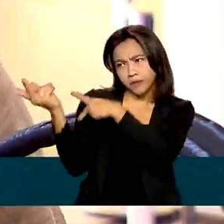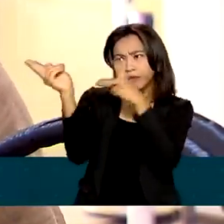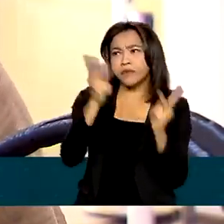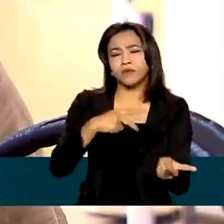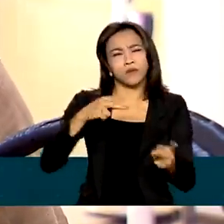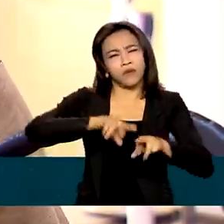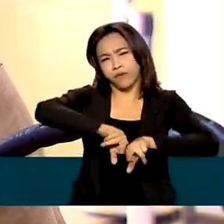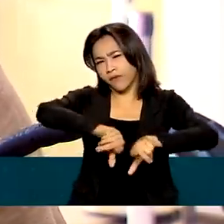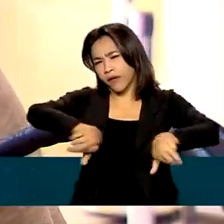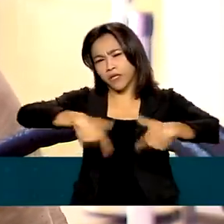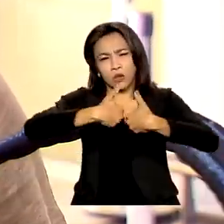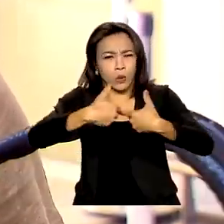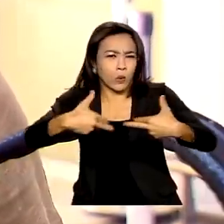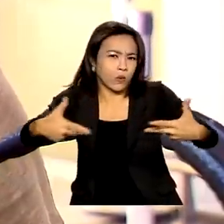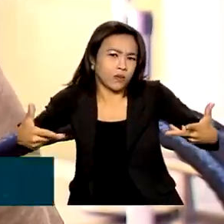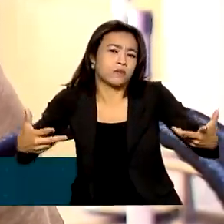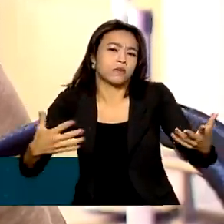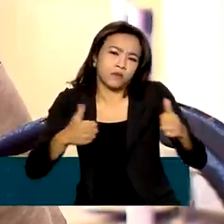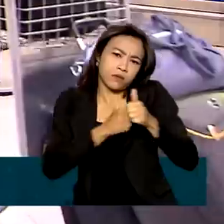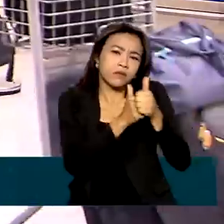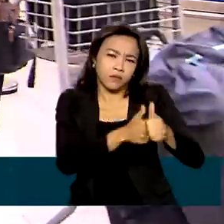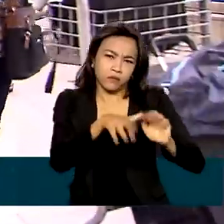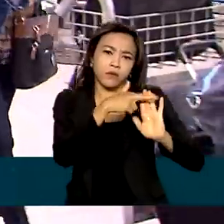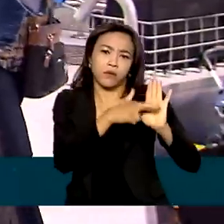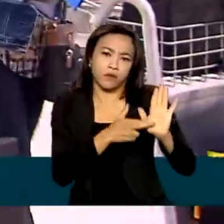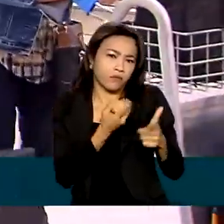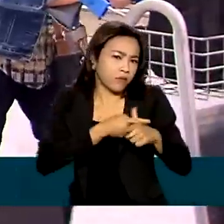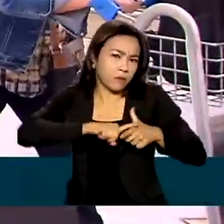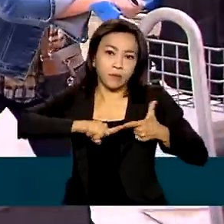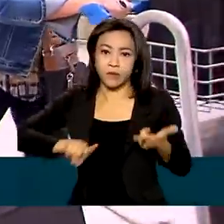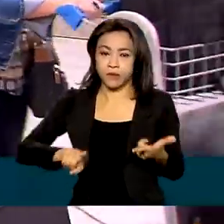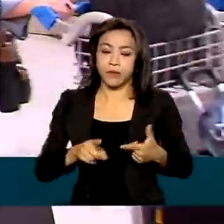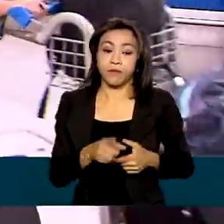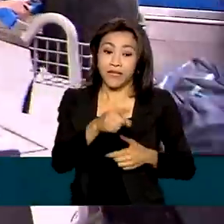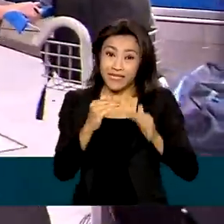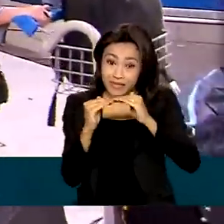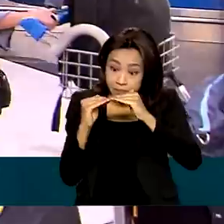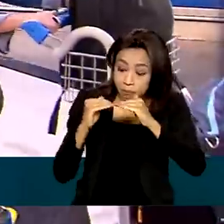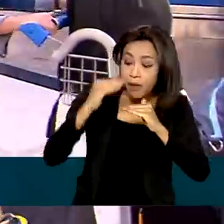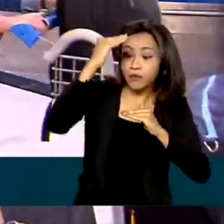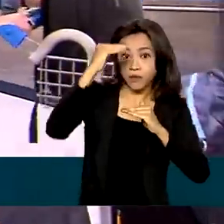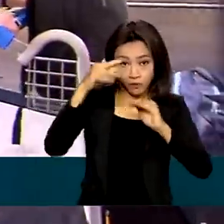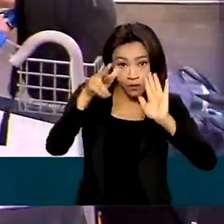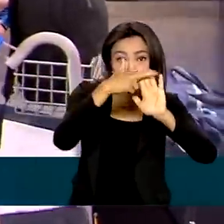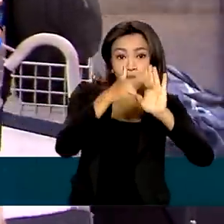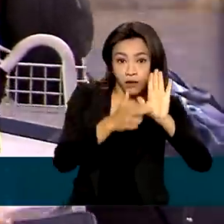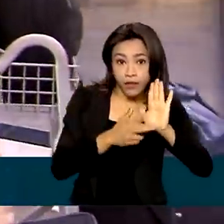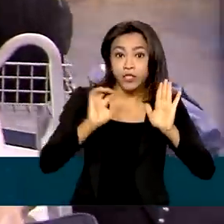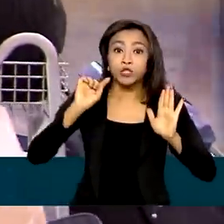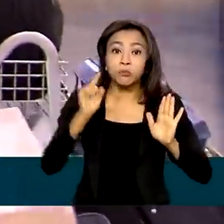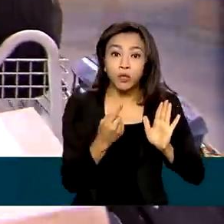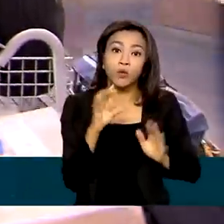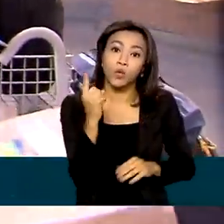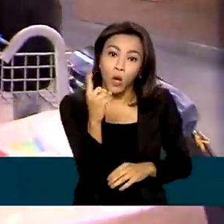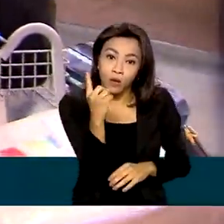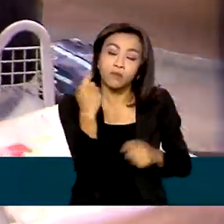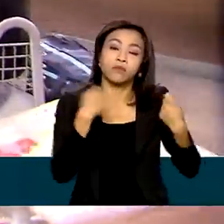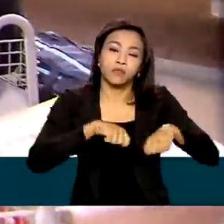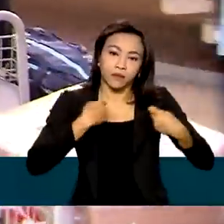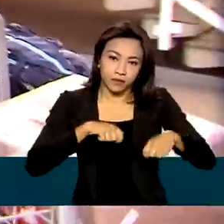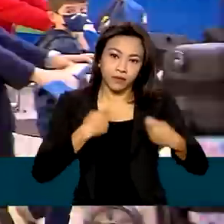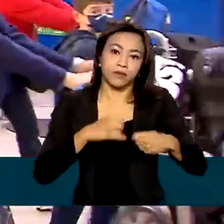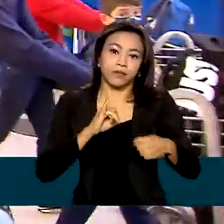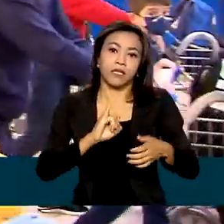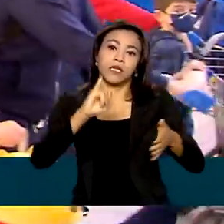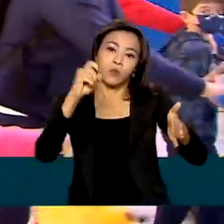extrapolar a cota, não tem problema. As compras que extrapolarem os mil dólares devem ser declaradas. O